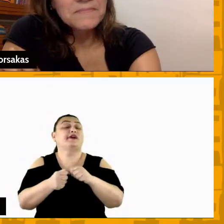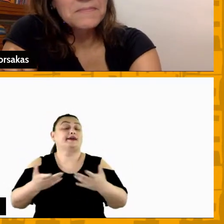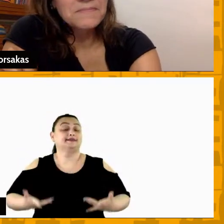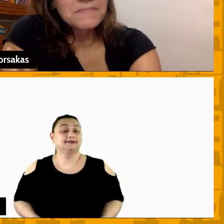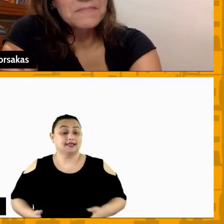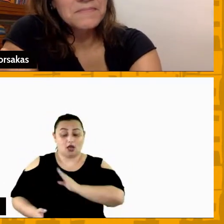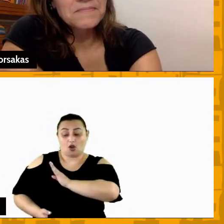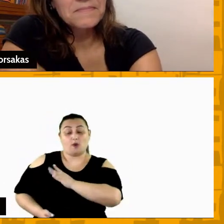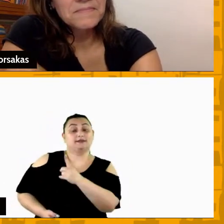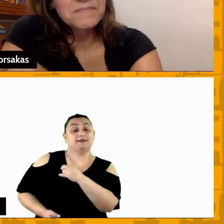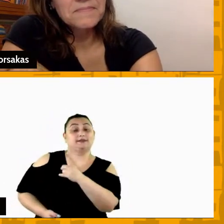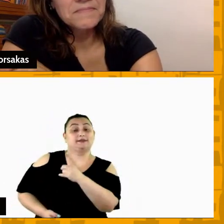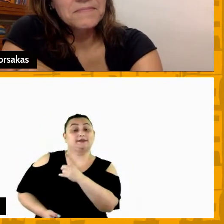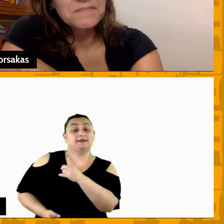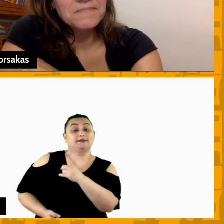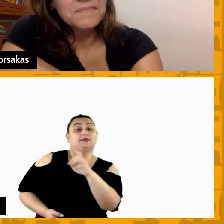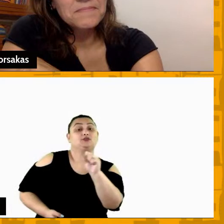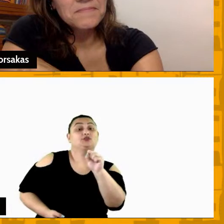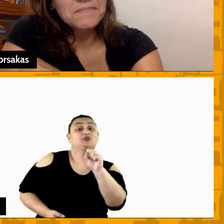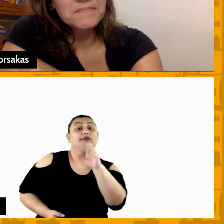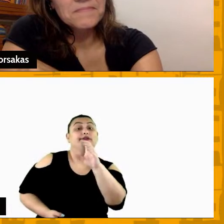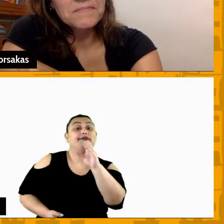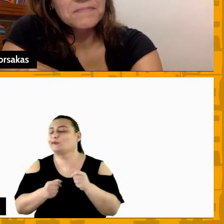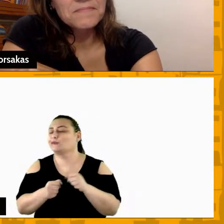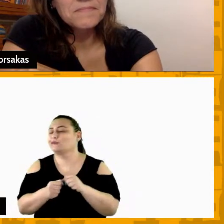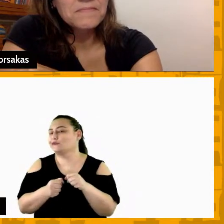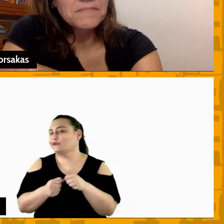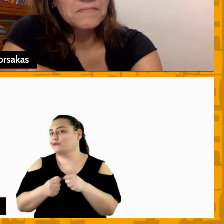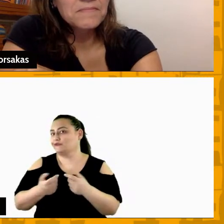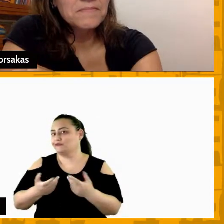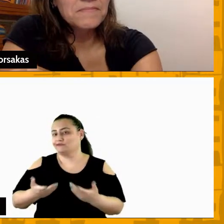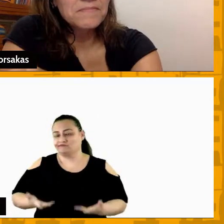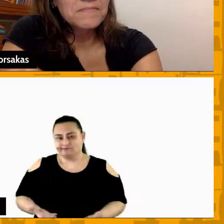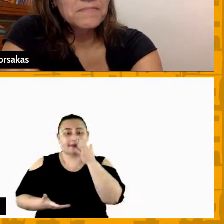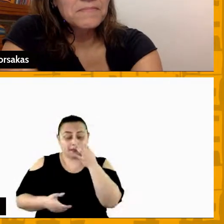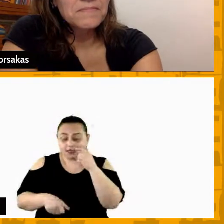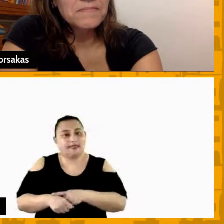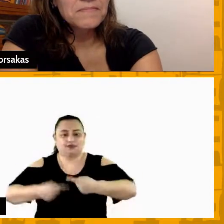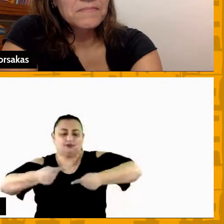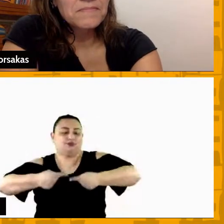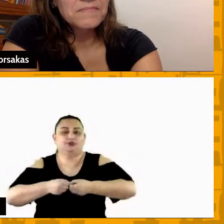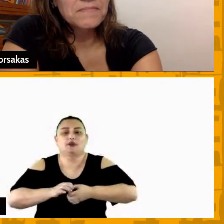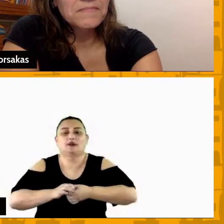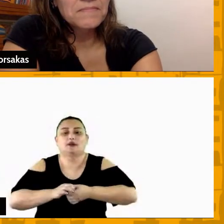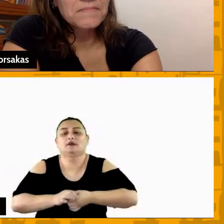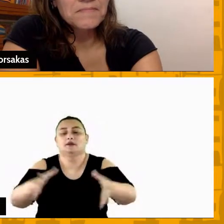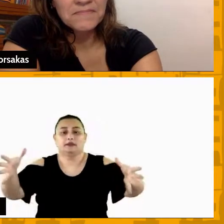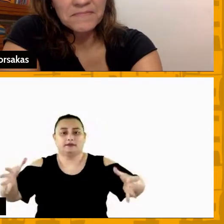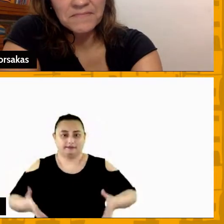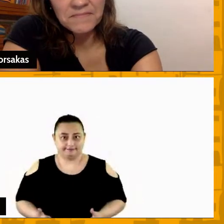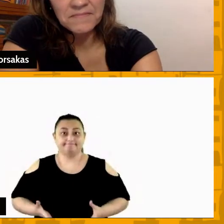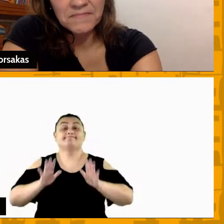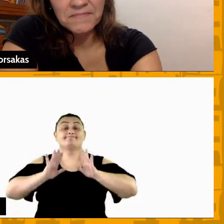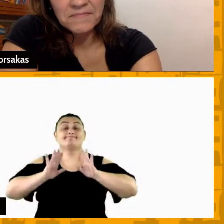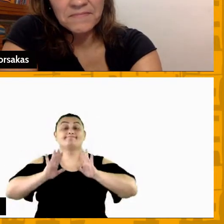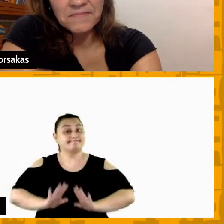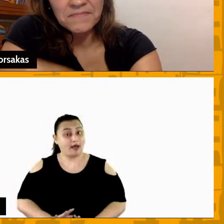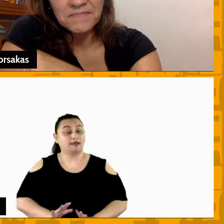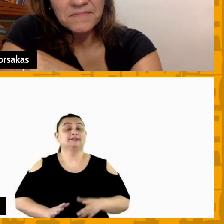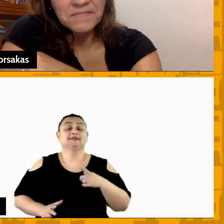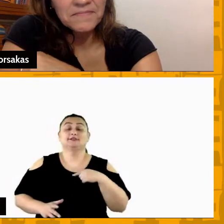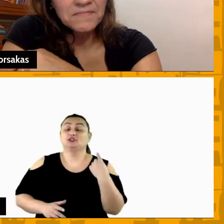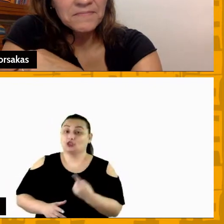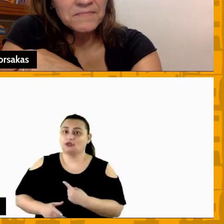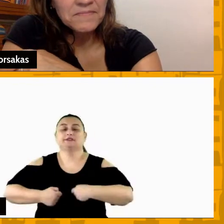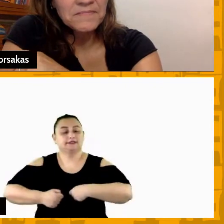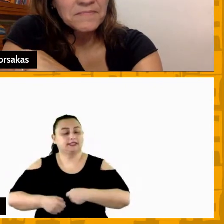outras proporções então ali não é o momento de ter uma abertura tão grande mas a gente não escutar os